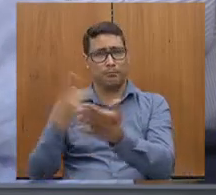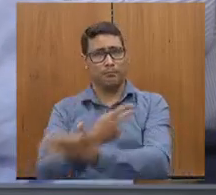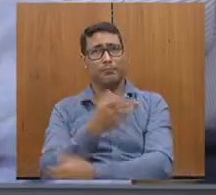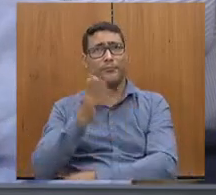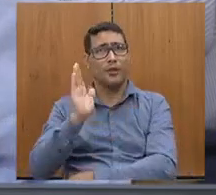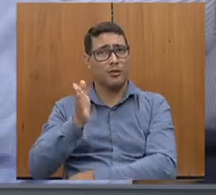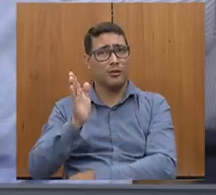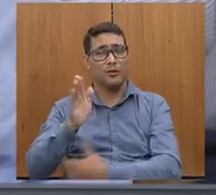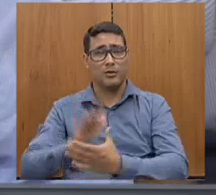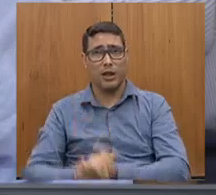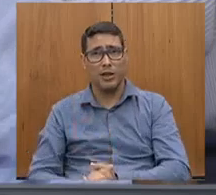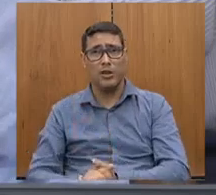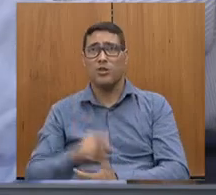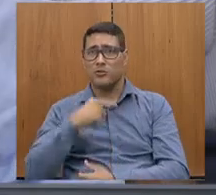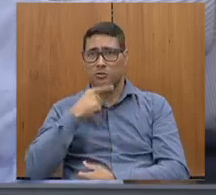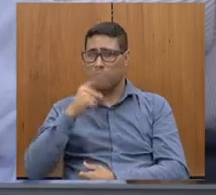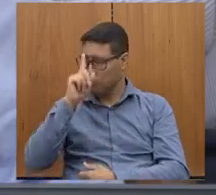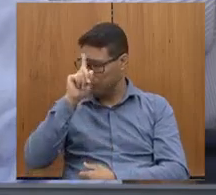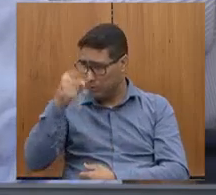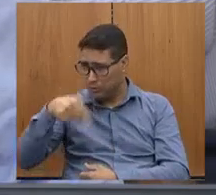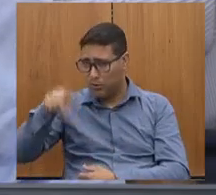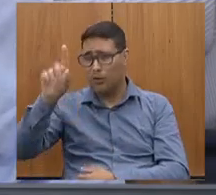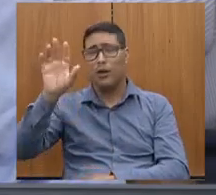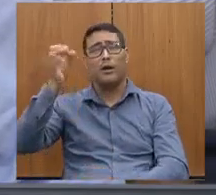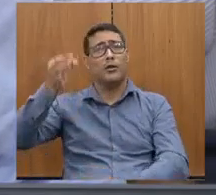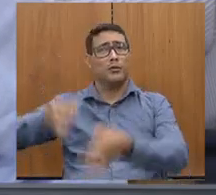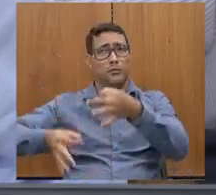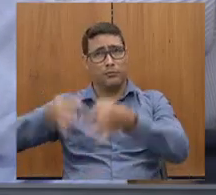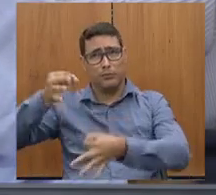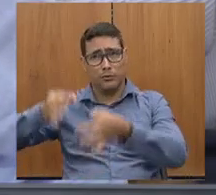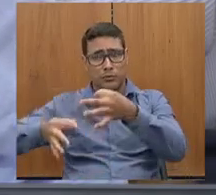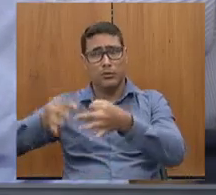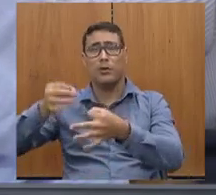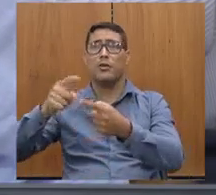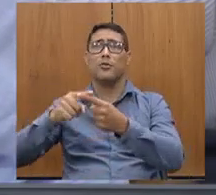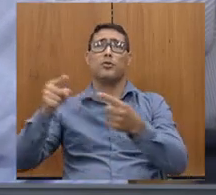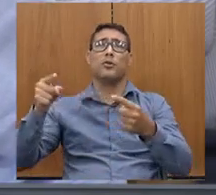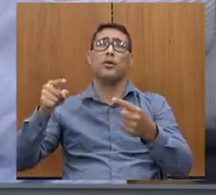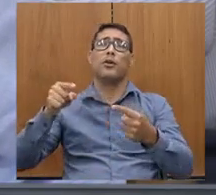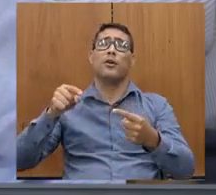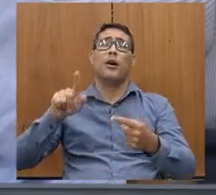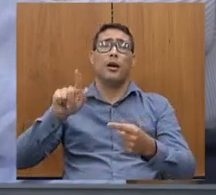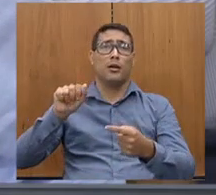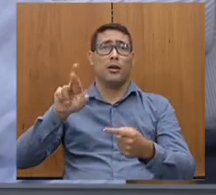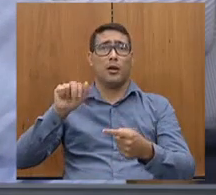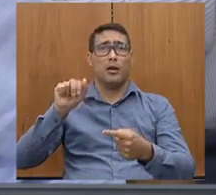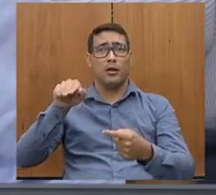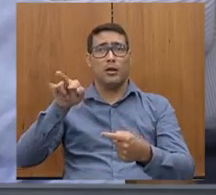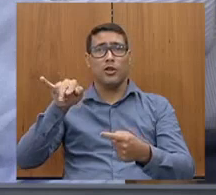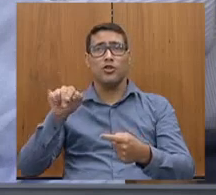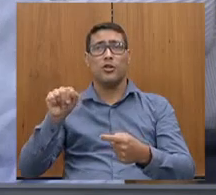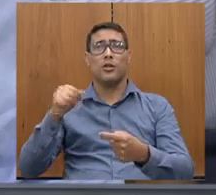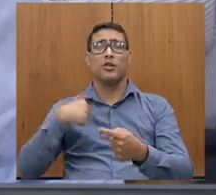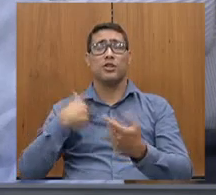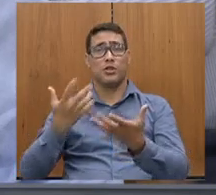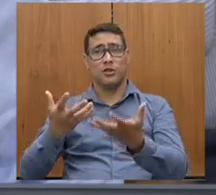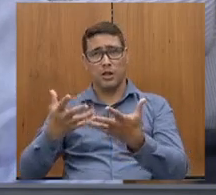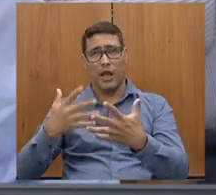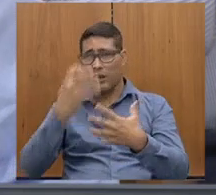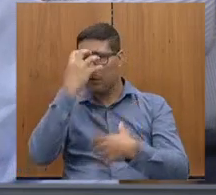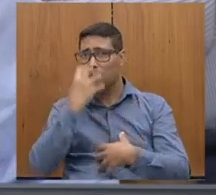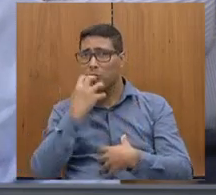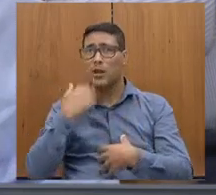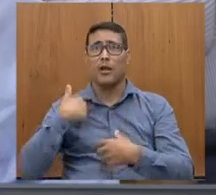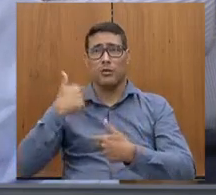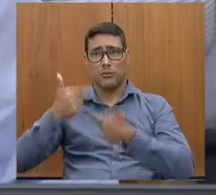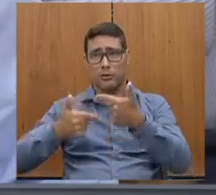Nós não tivemos dúvida, mandamos para o jurídico, executamos a garantia, porque, se a gente quer seriedade na obra pública, tem que ter